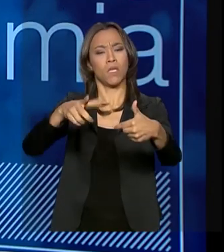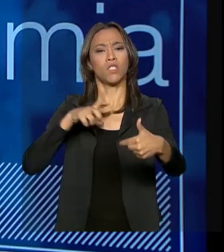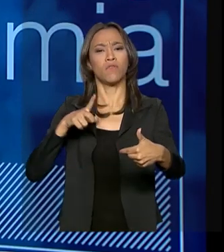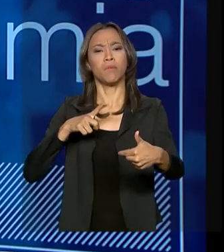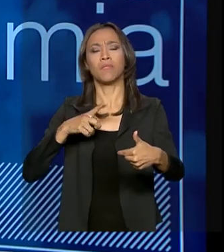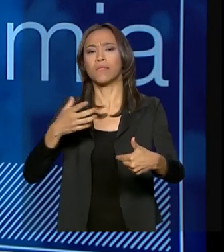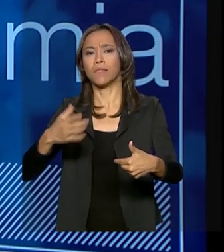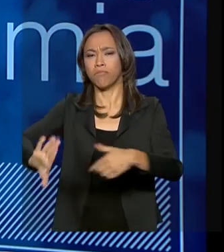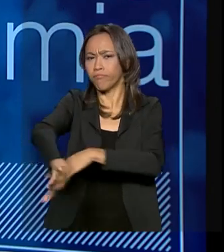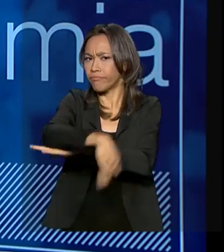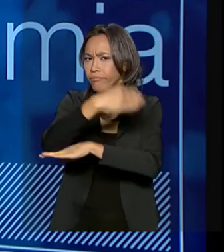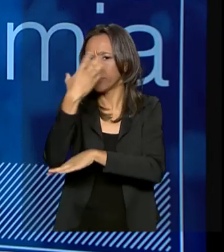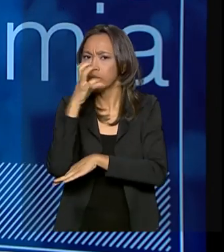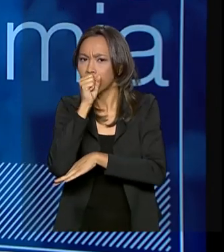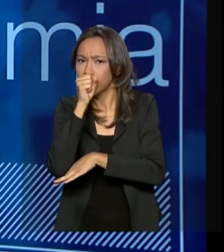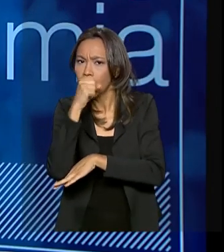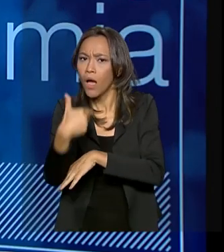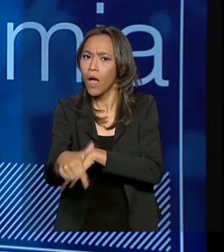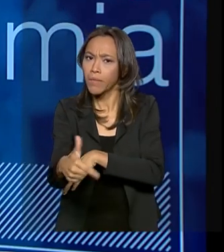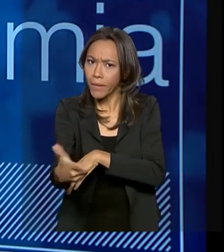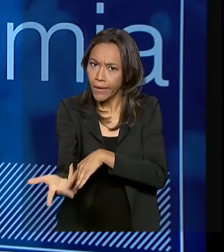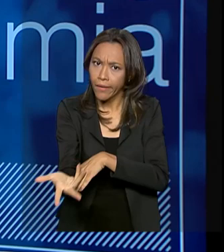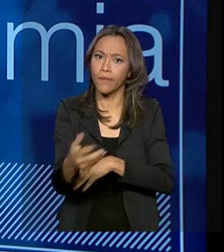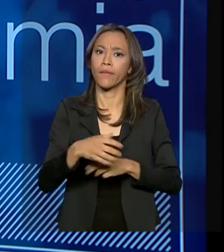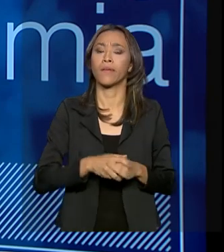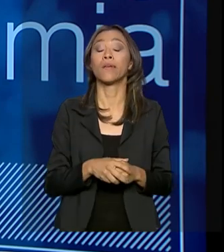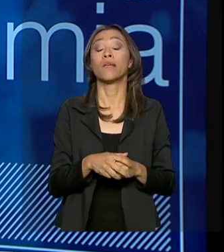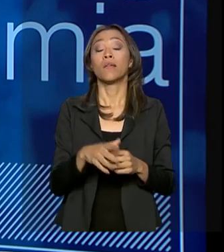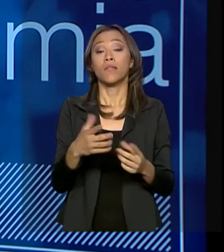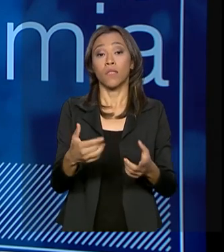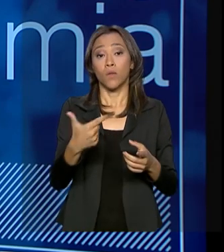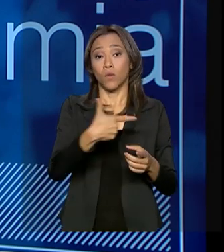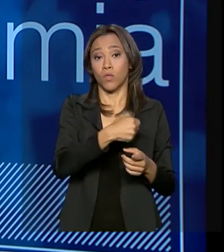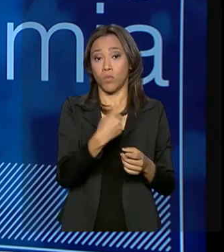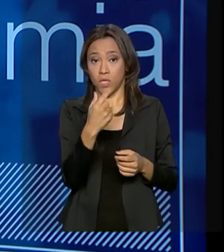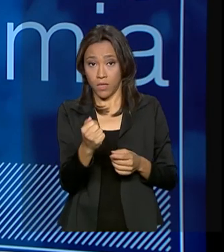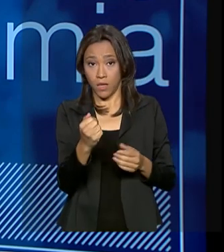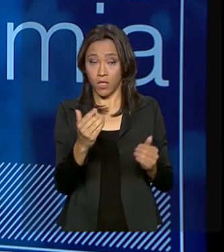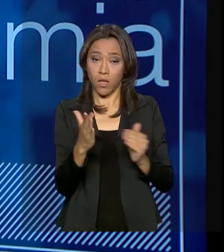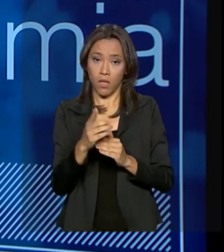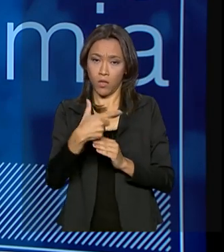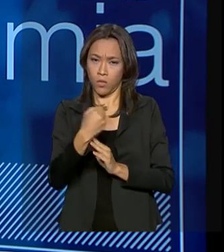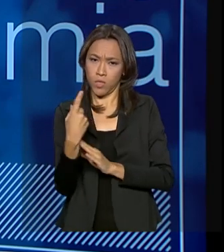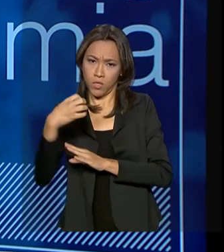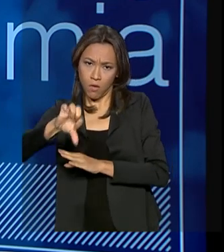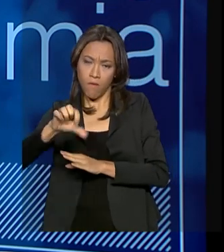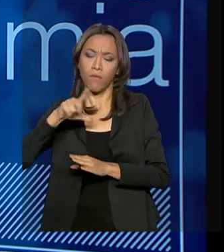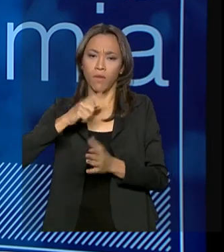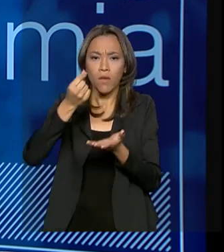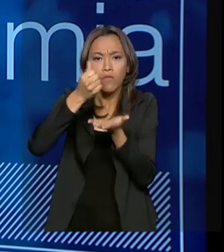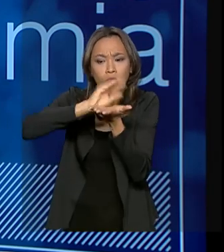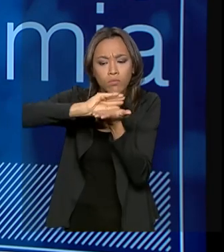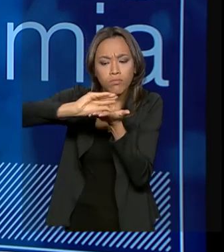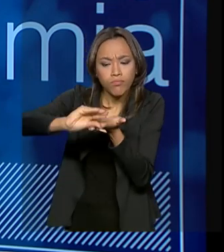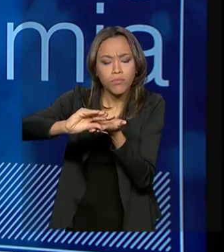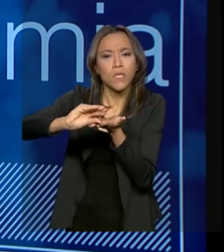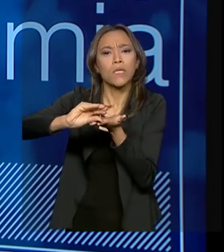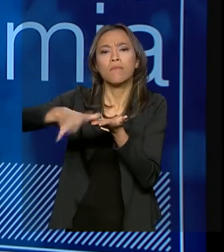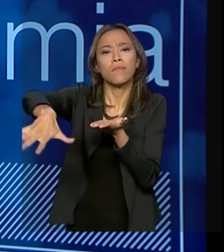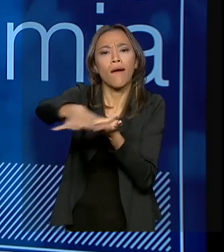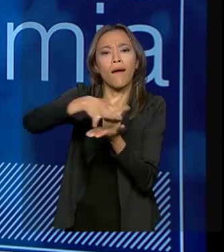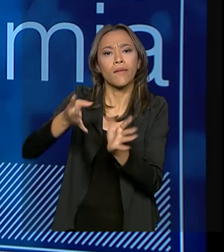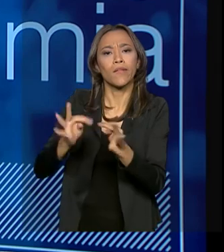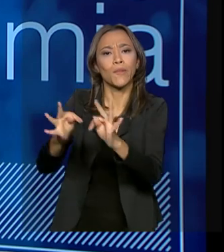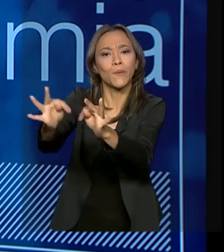aos sábados. Então, de 2017 até 2019, houve um investimento grande em tecnologia,